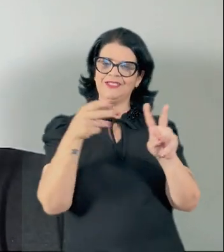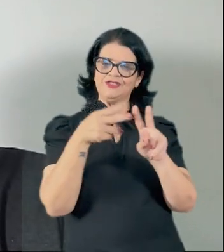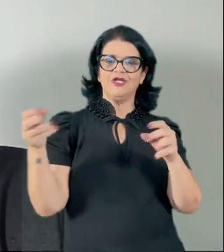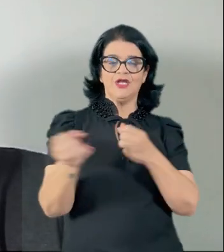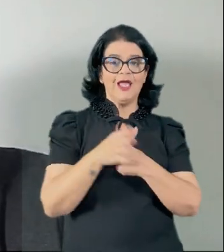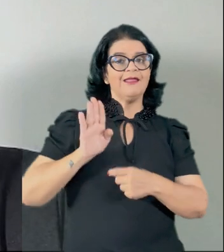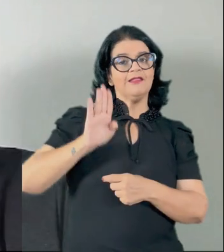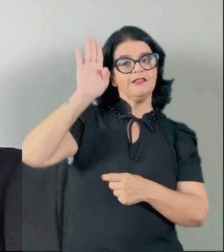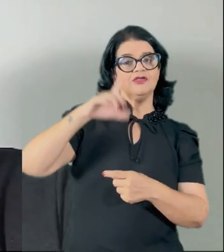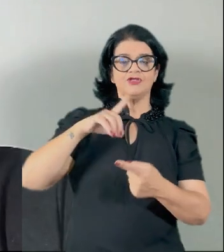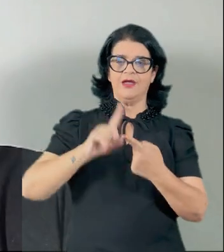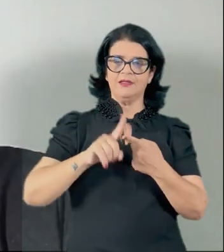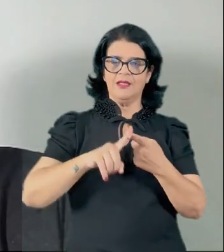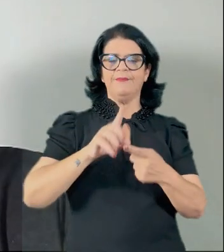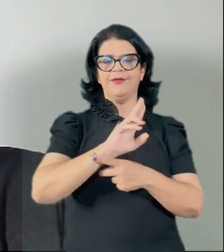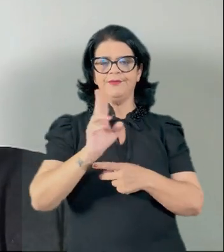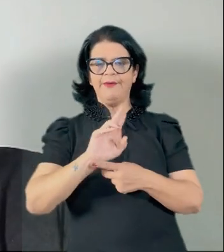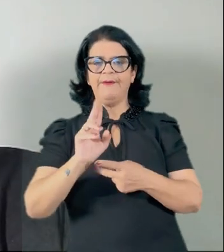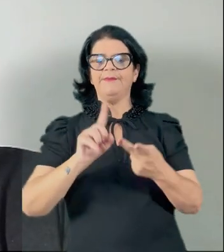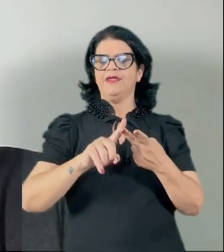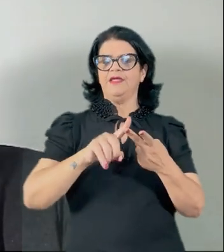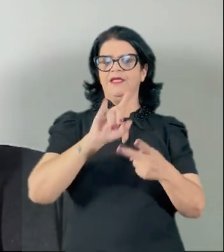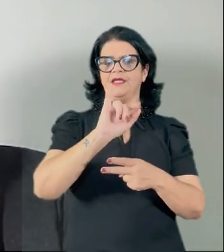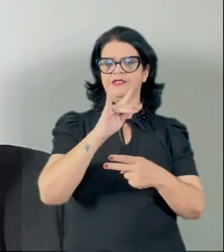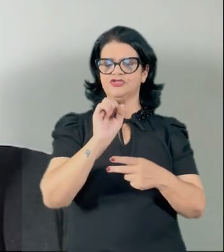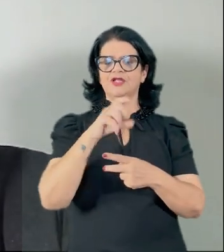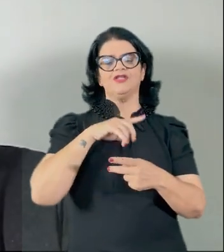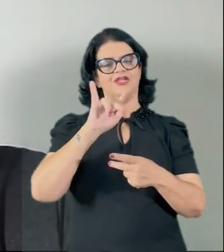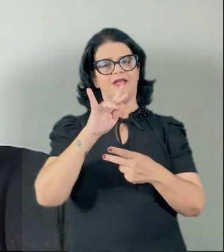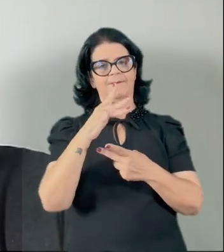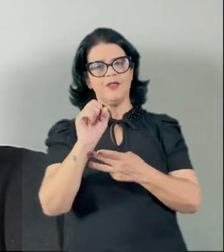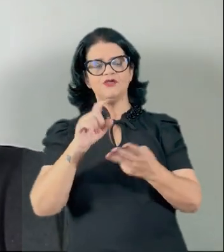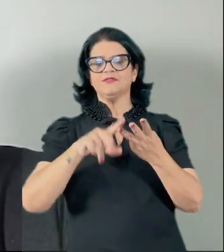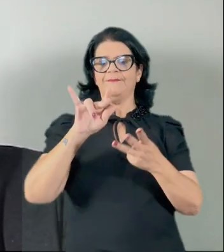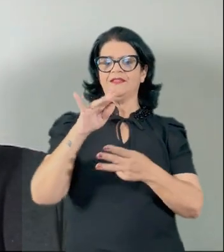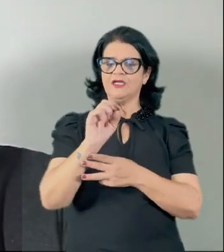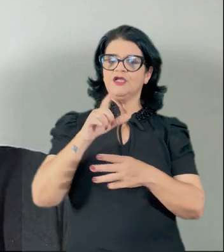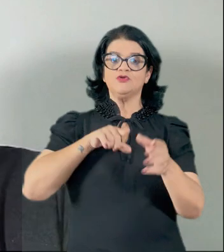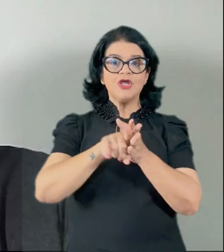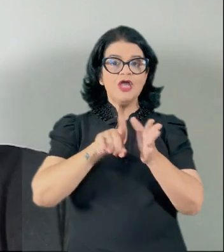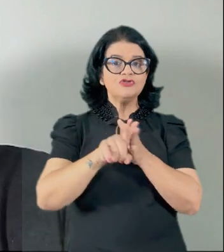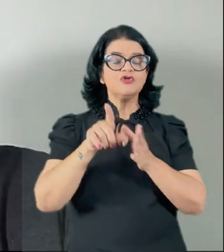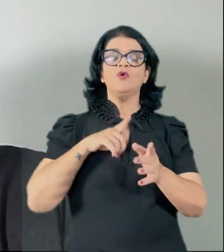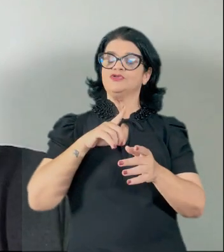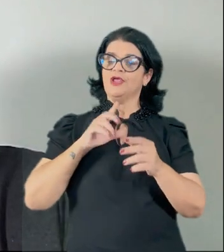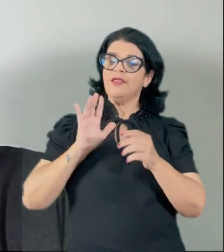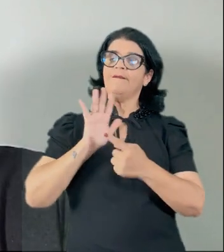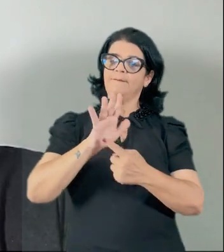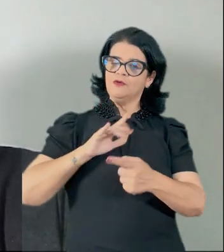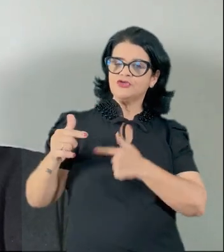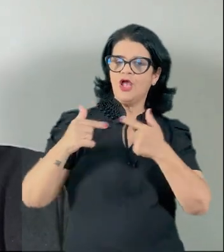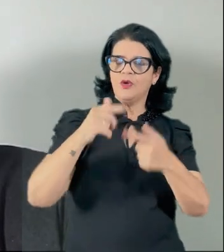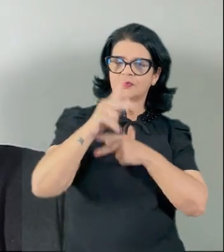indígenas na atualidade, que destaquem os embates entre indígenas e garimpeiros e madeireiros. Questões que façam